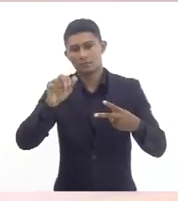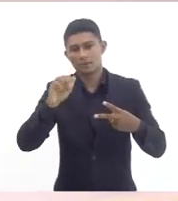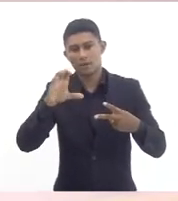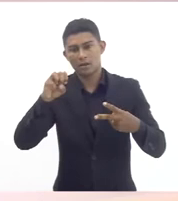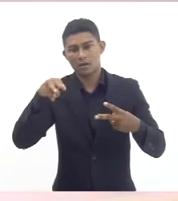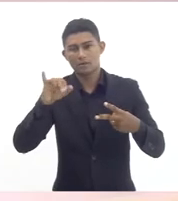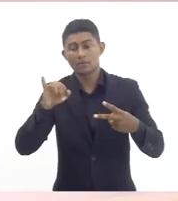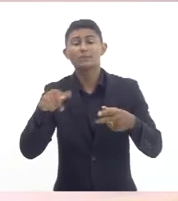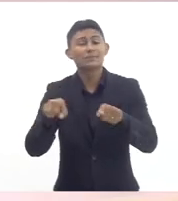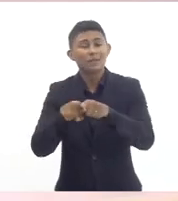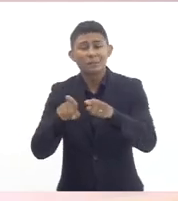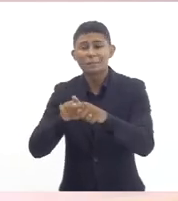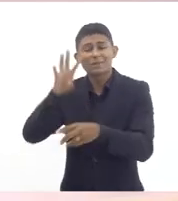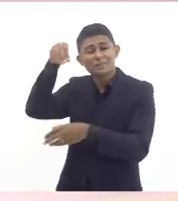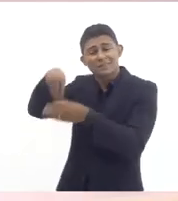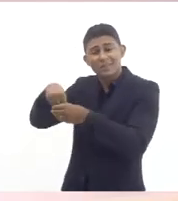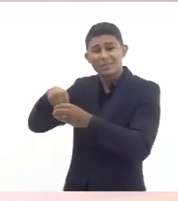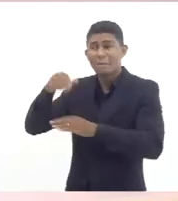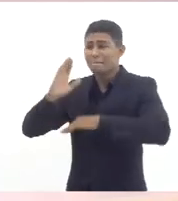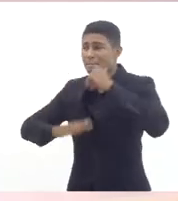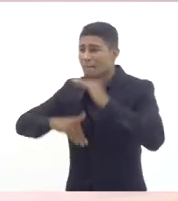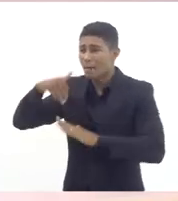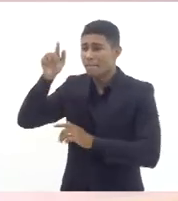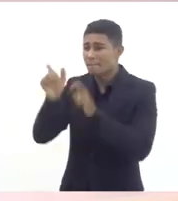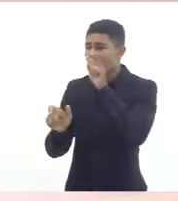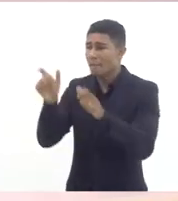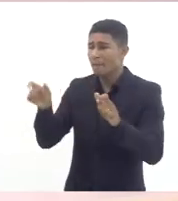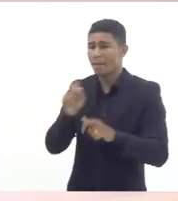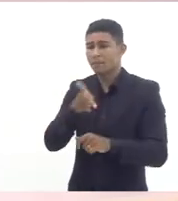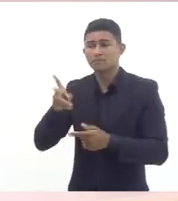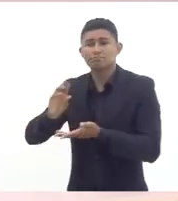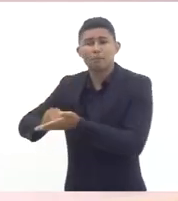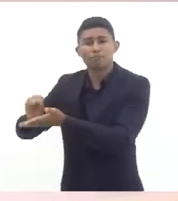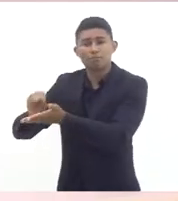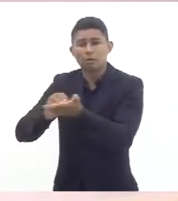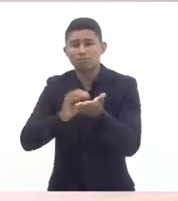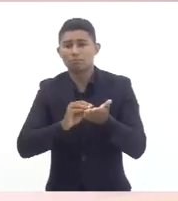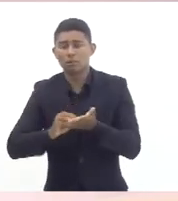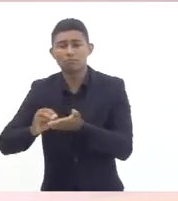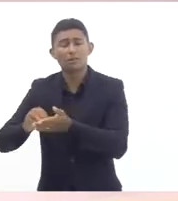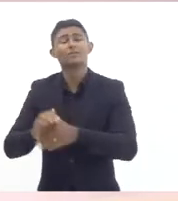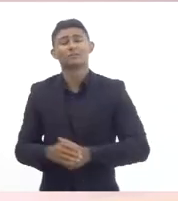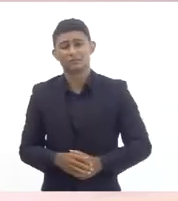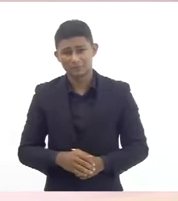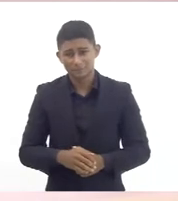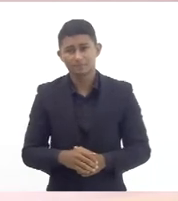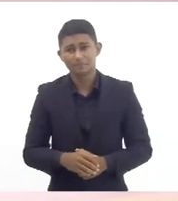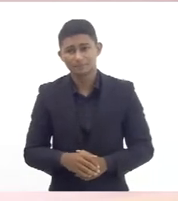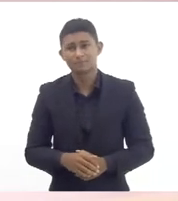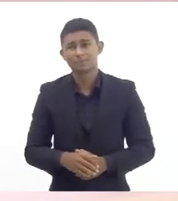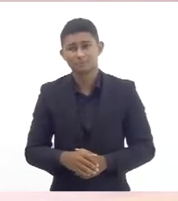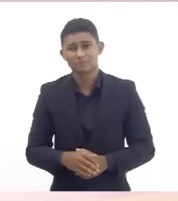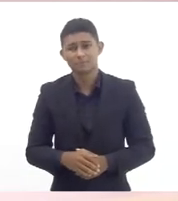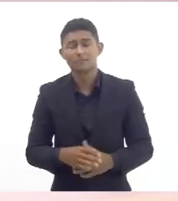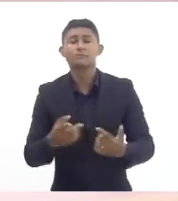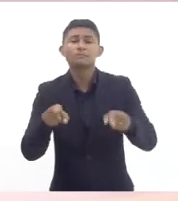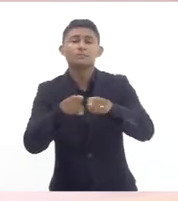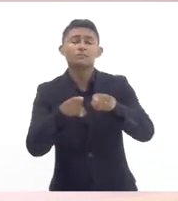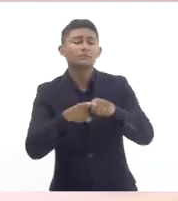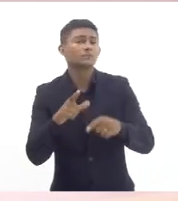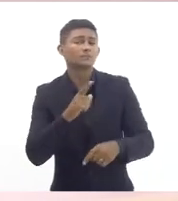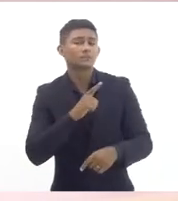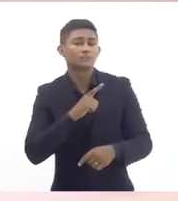profissionais o colégio de aplicação do exército também tem sem falar isso de situações mais específicas por exemplo